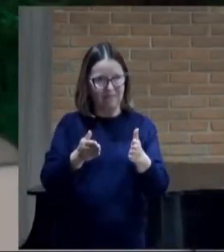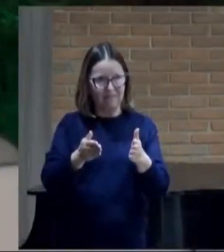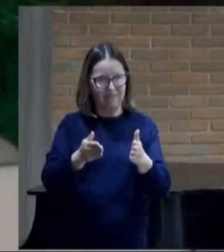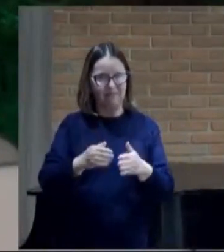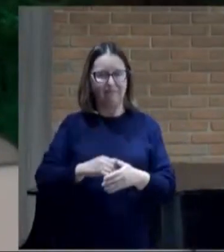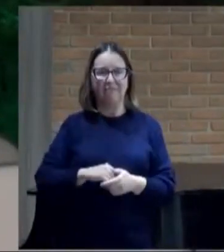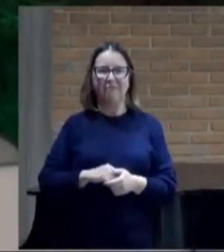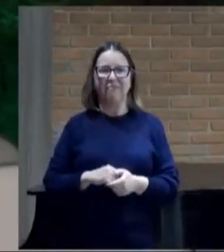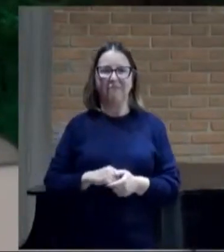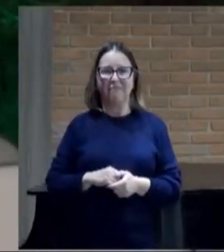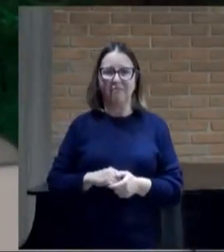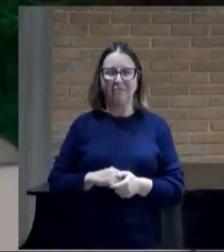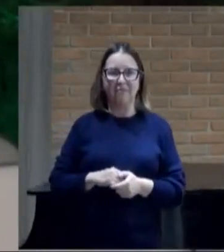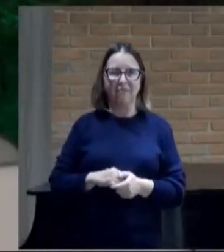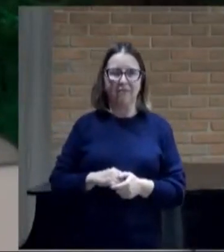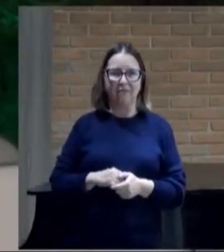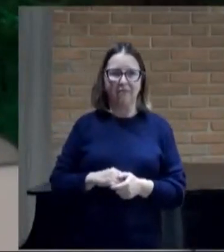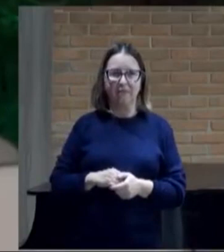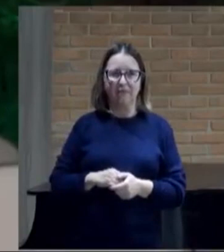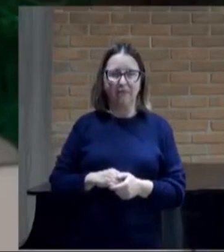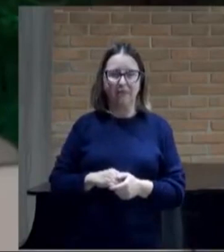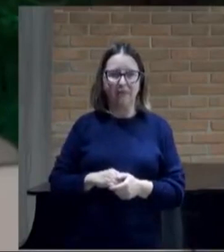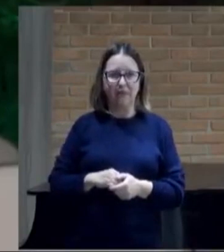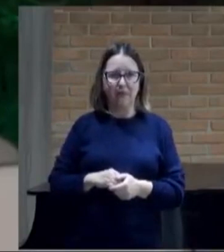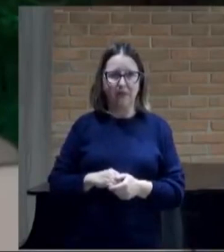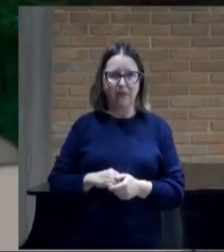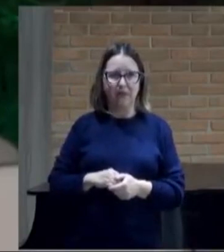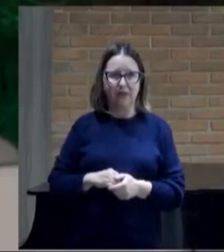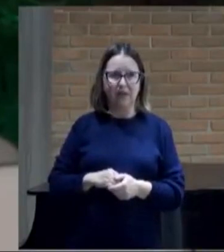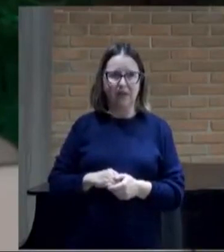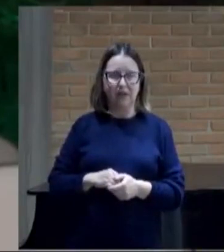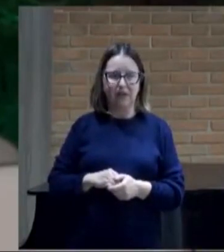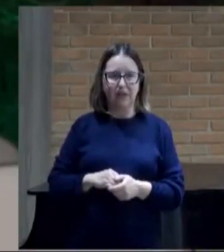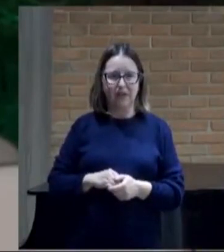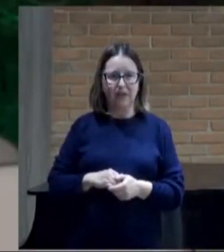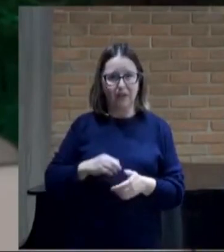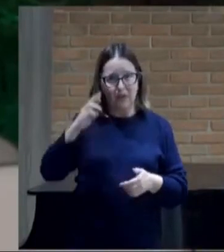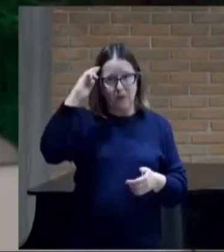Inclusive Aqui agora Ele vai me sustentar E eu não vou Precisar pular